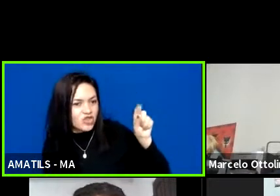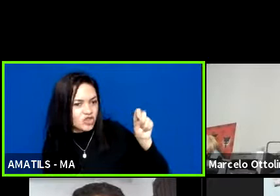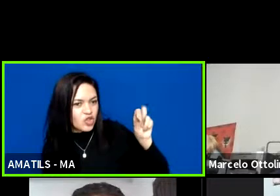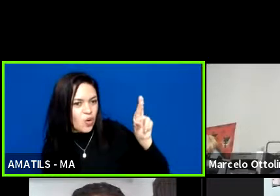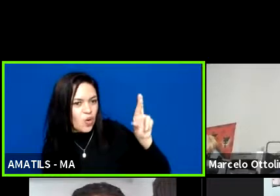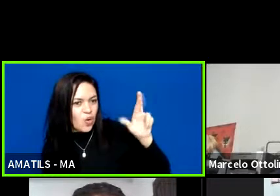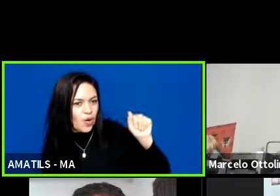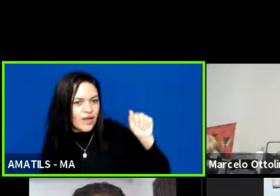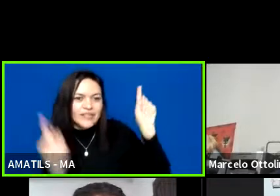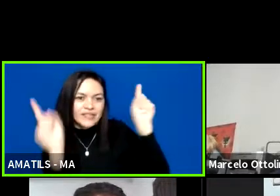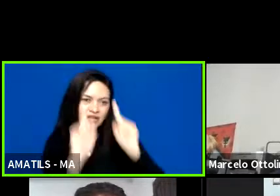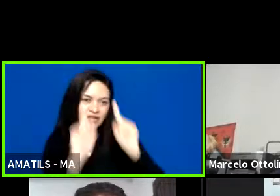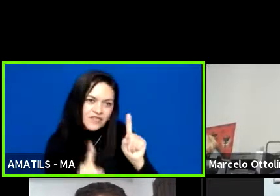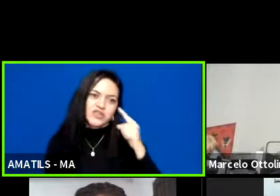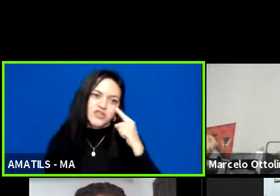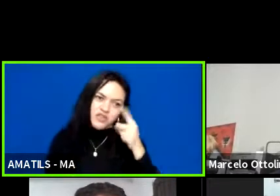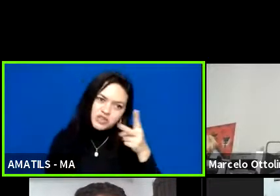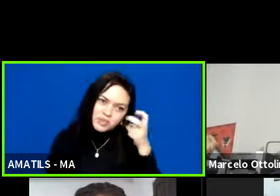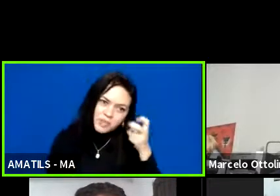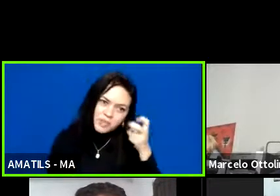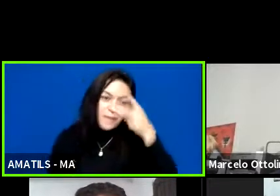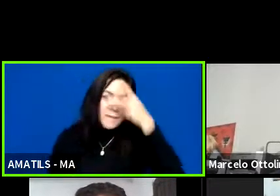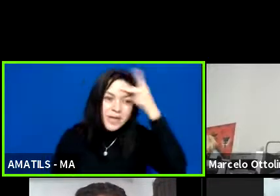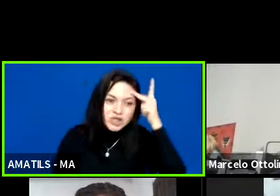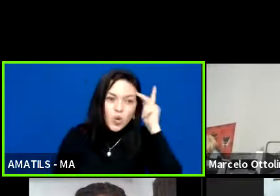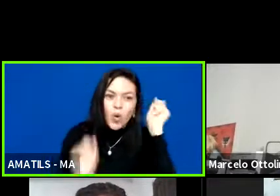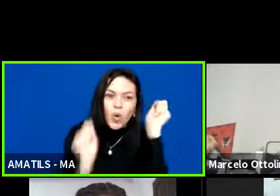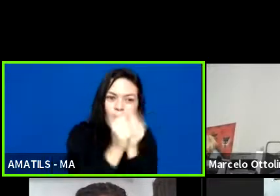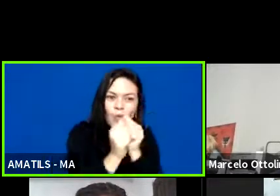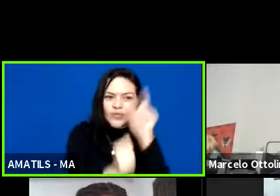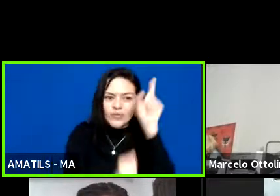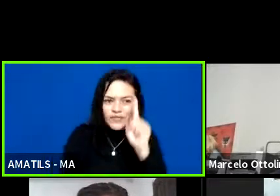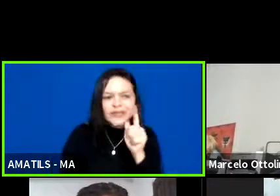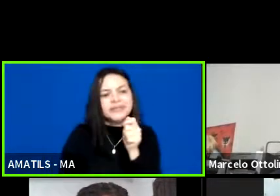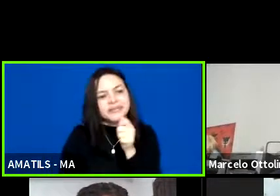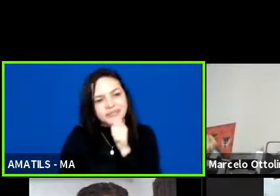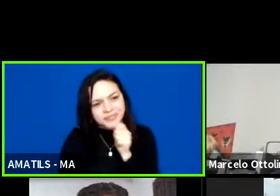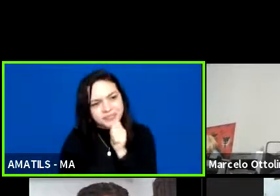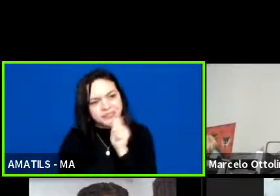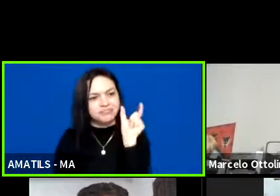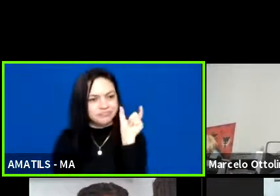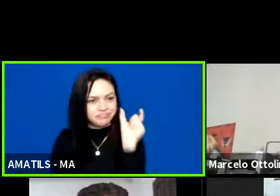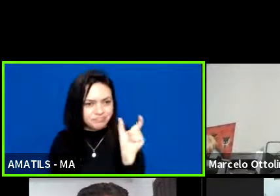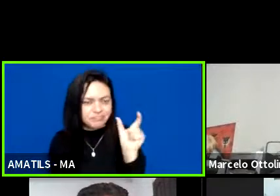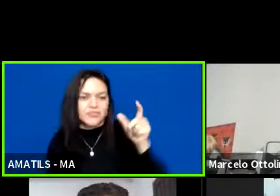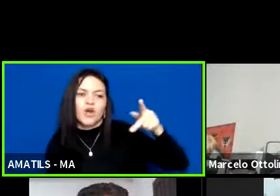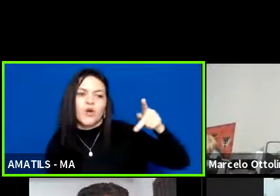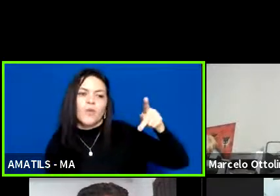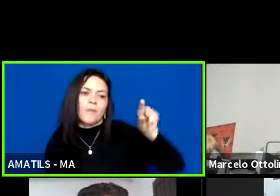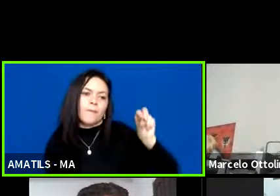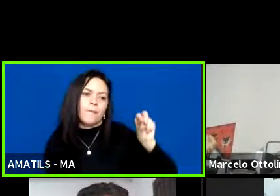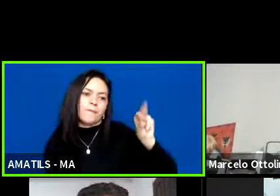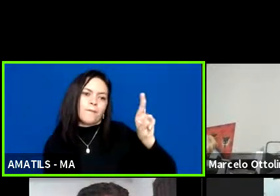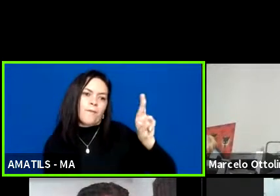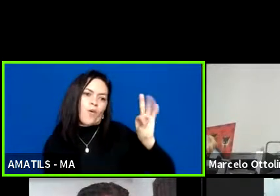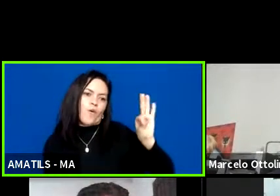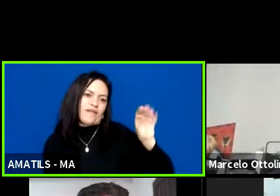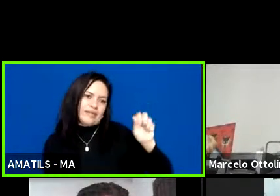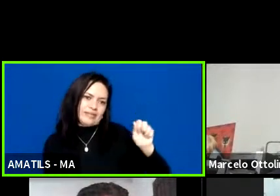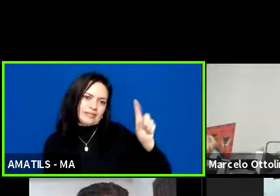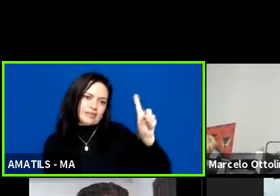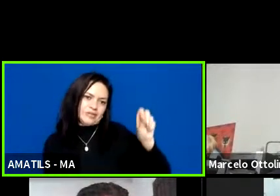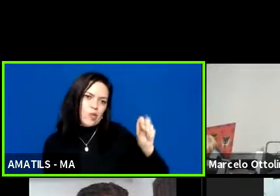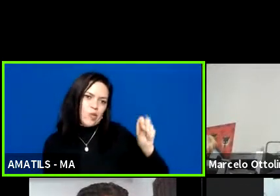da nomenclatura em vez de pessoas com deficiência ainda a legislação traz pessoa portadora e aí